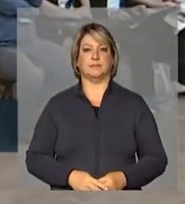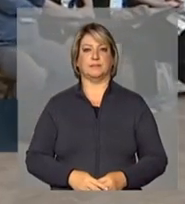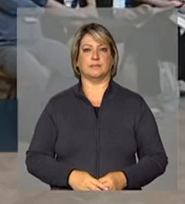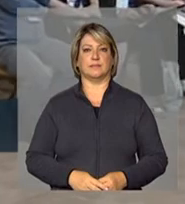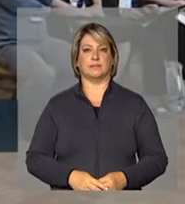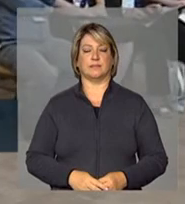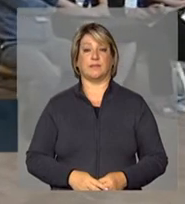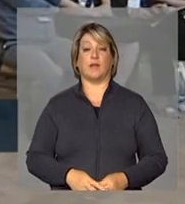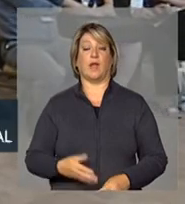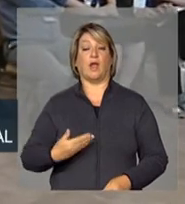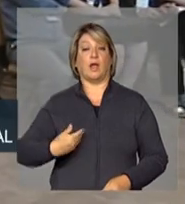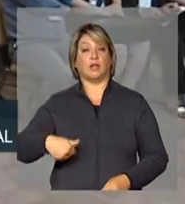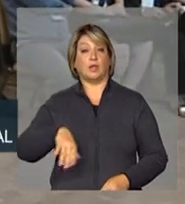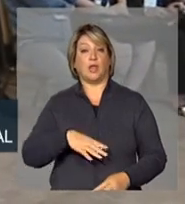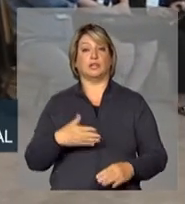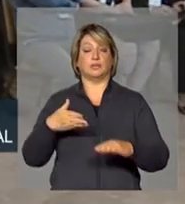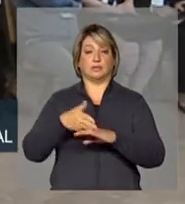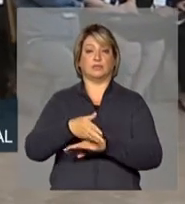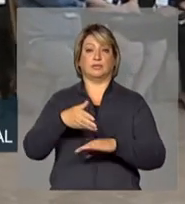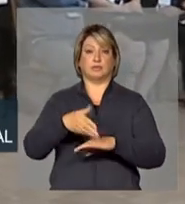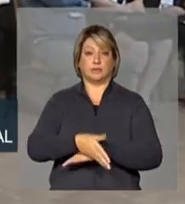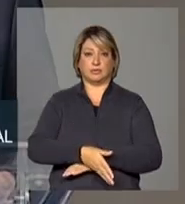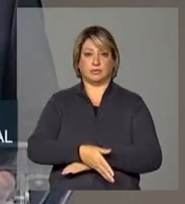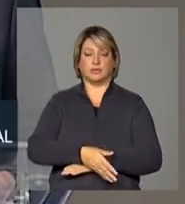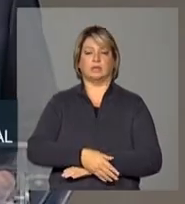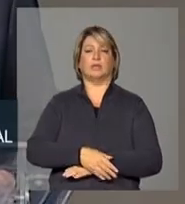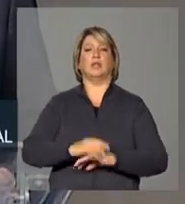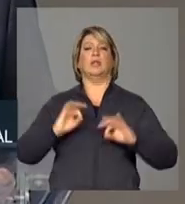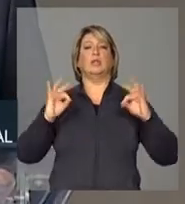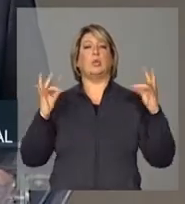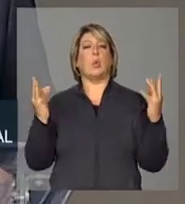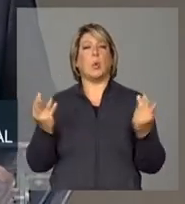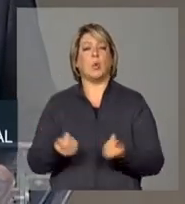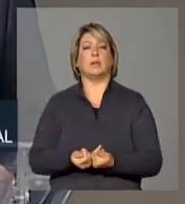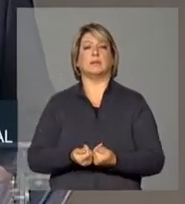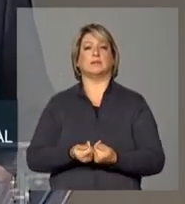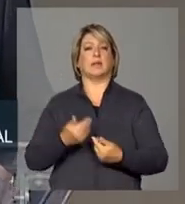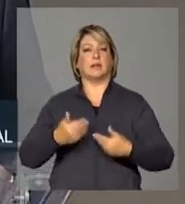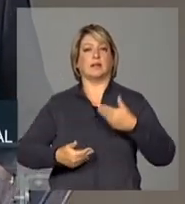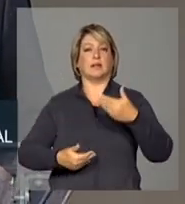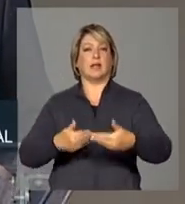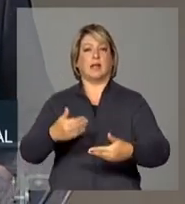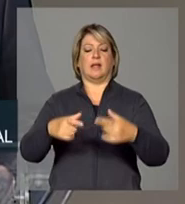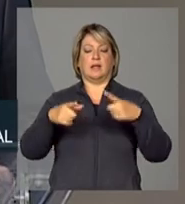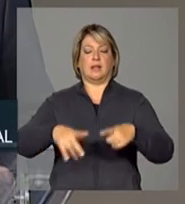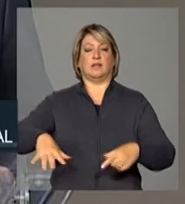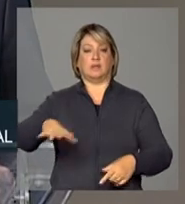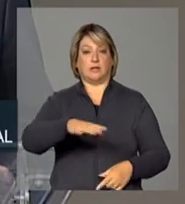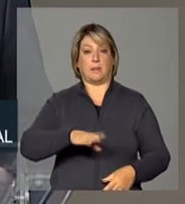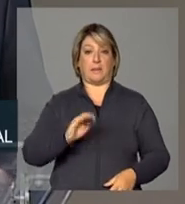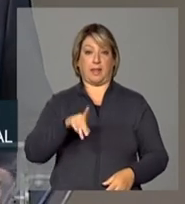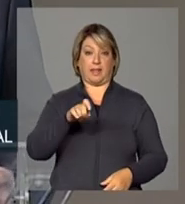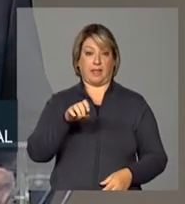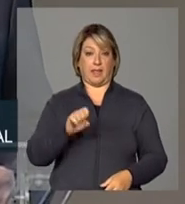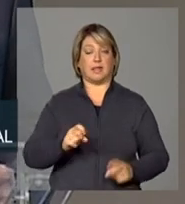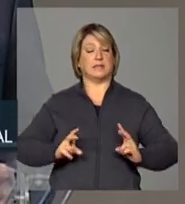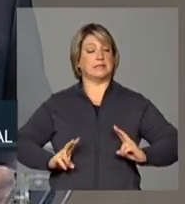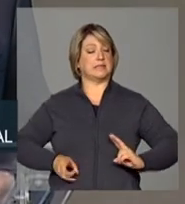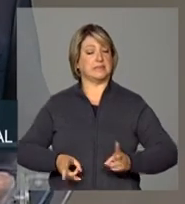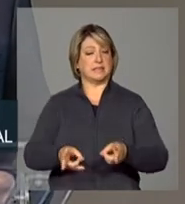Nós participamos de todas as etapas regionais, o BNDES esteve presente,